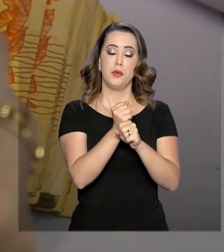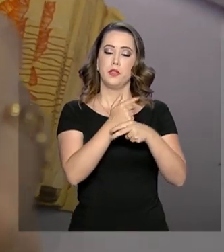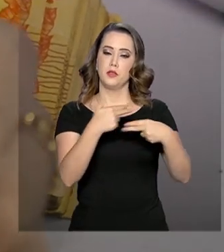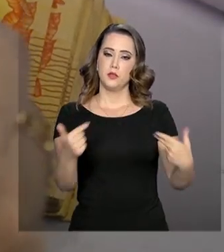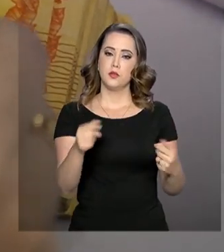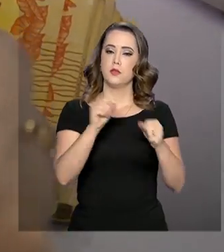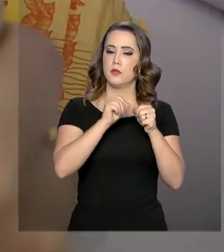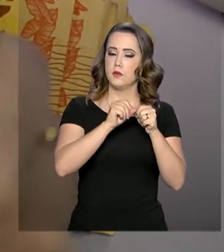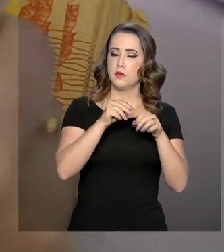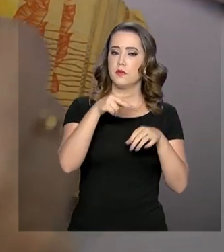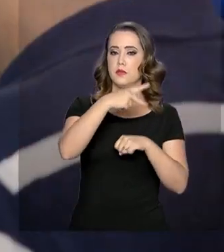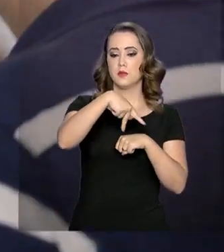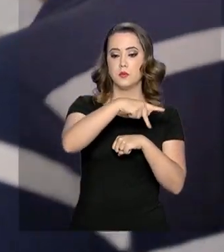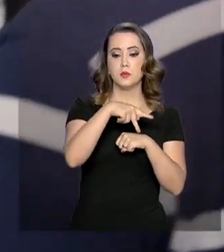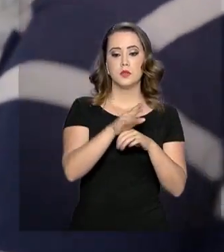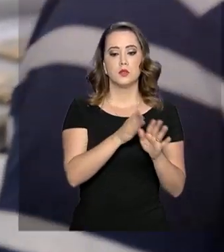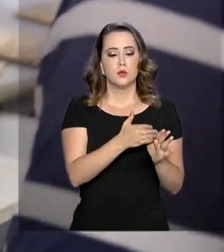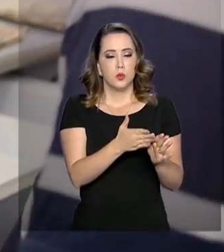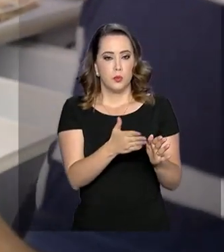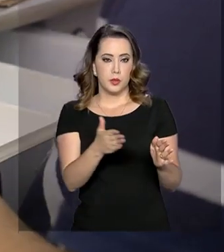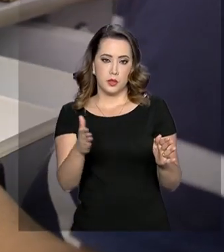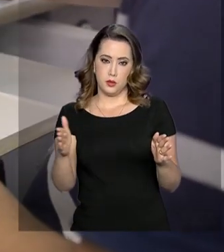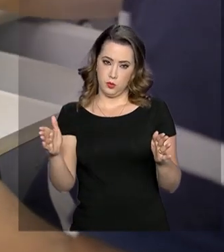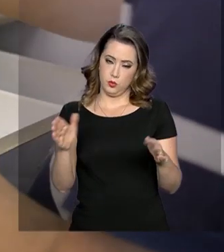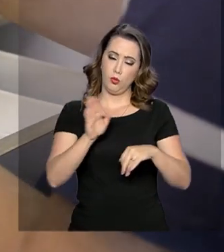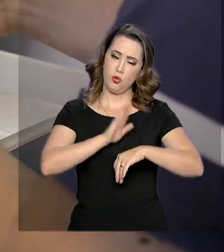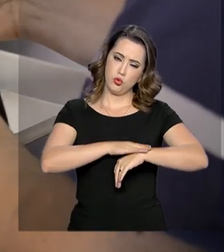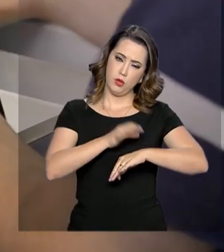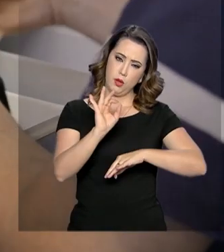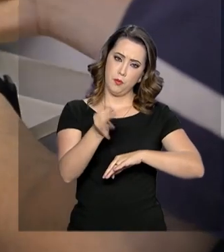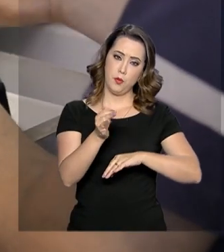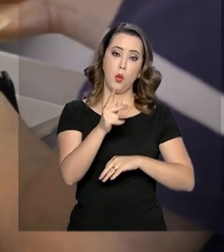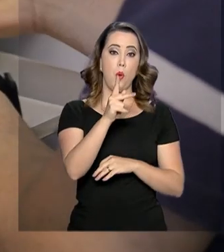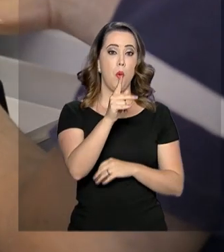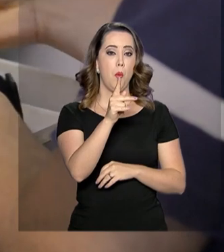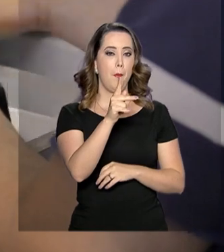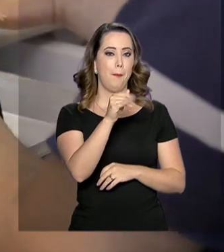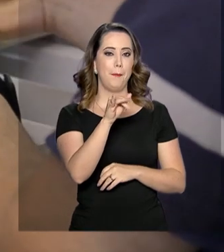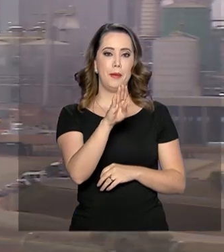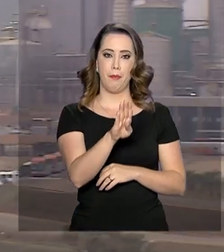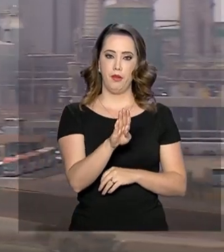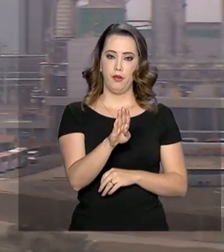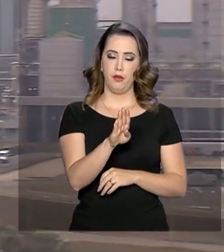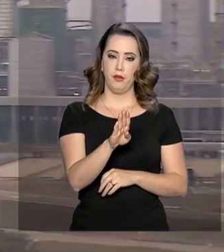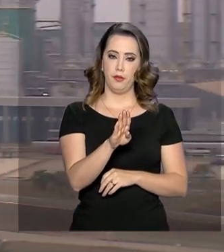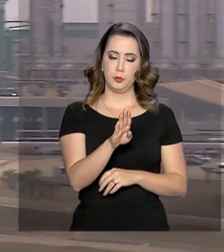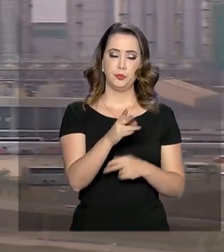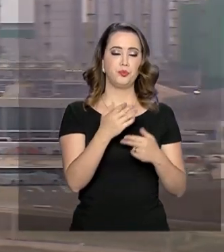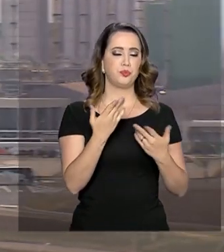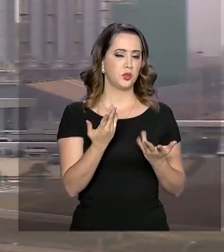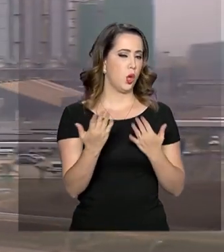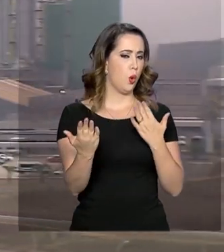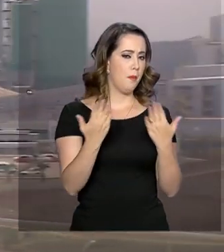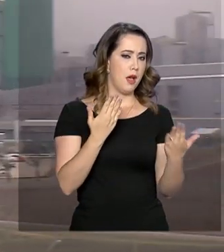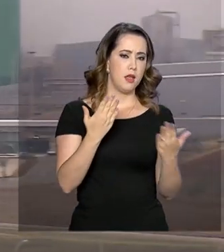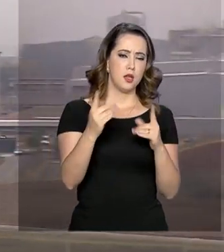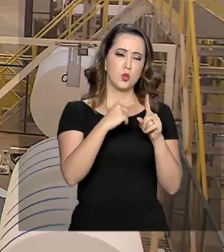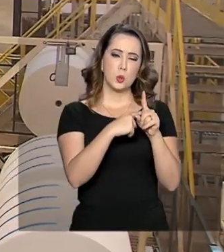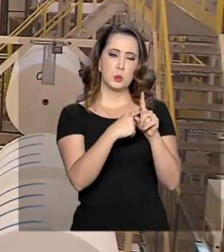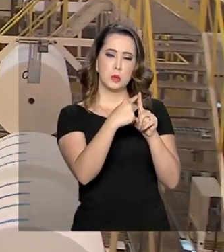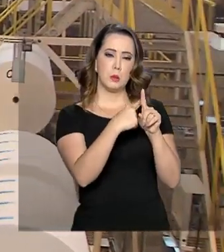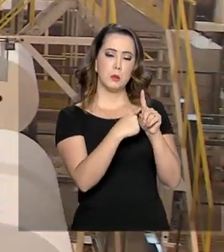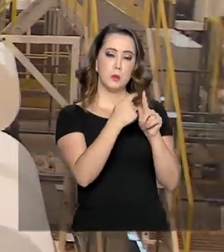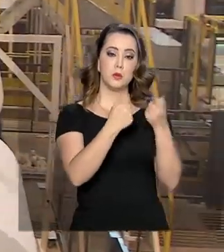serviços produzidos no país num determinado período de tempo, o PIB, Produto Interno Bruto, funciona como um termômetro da